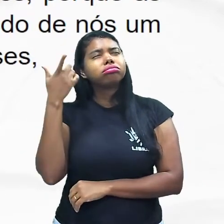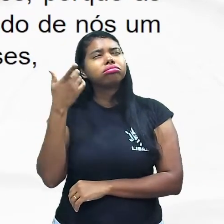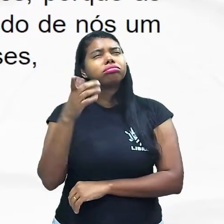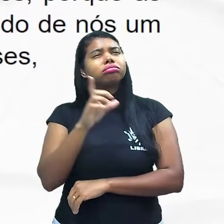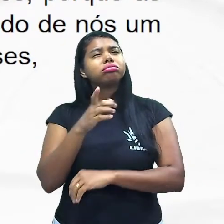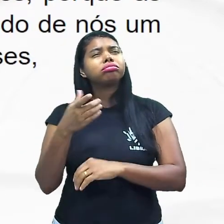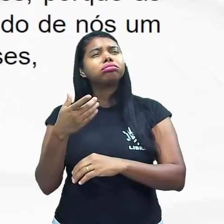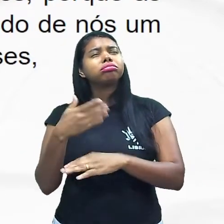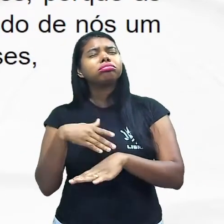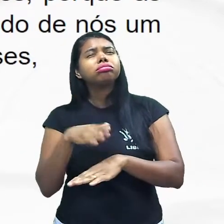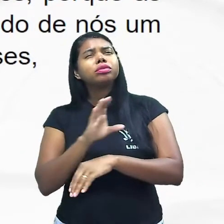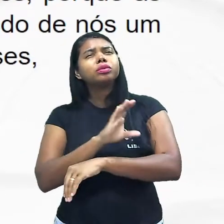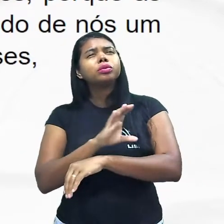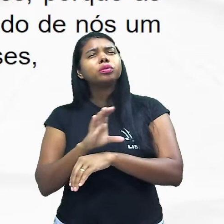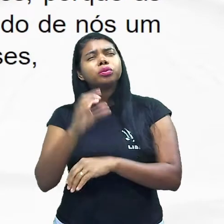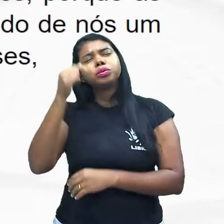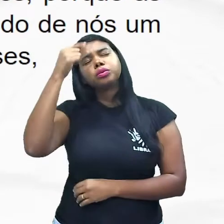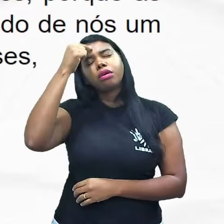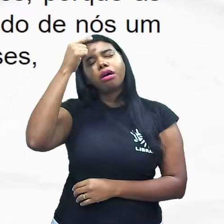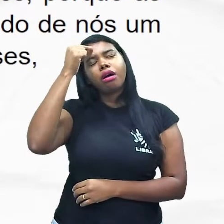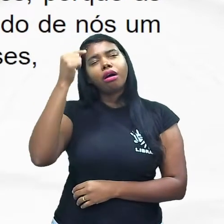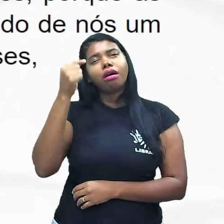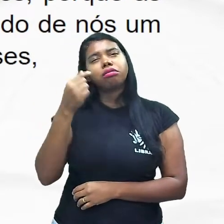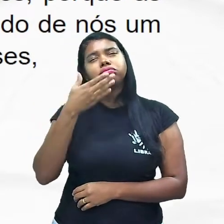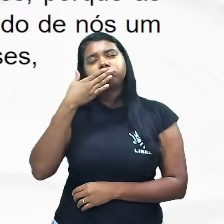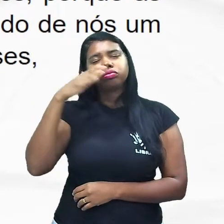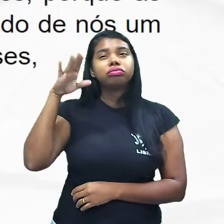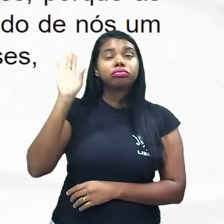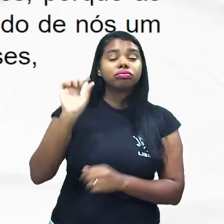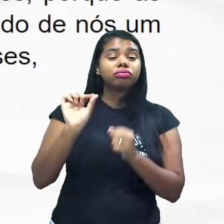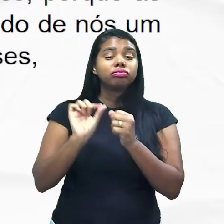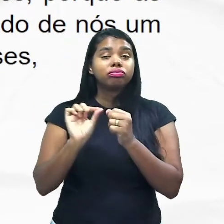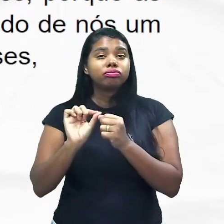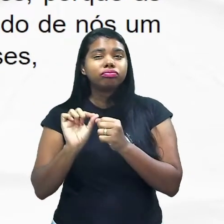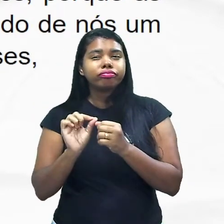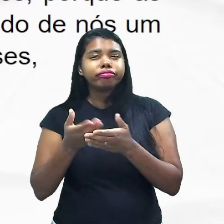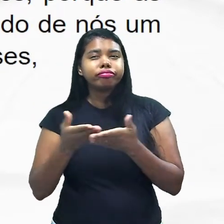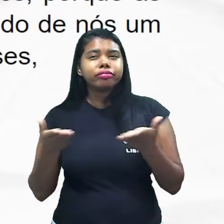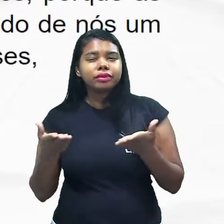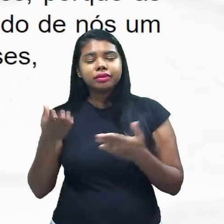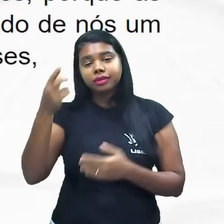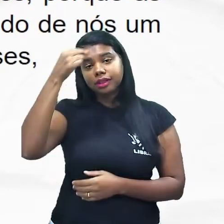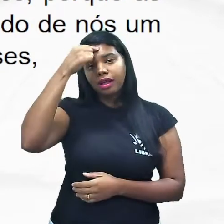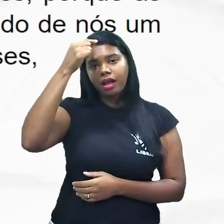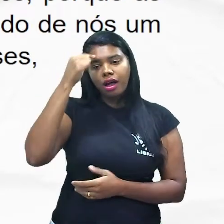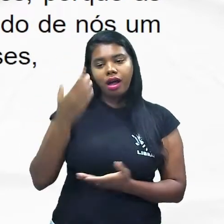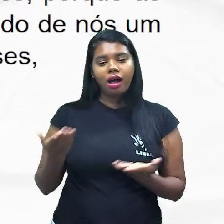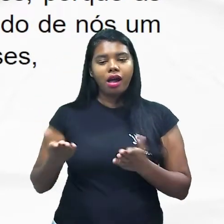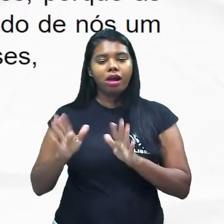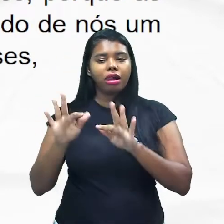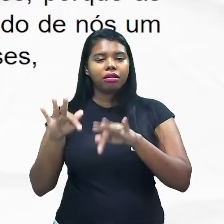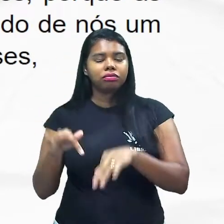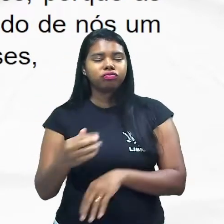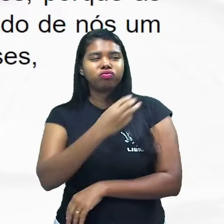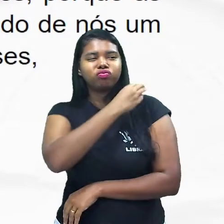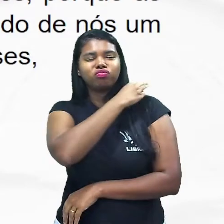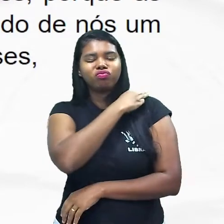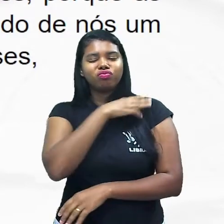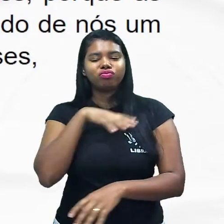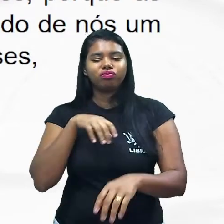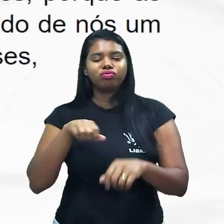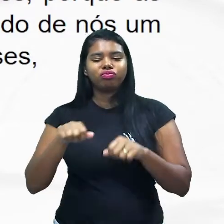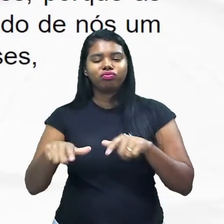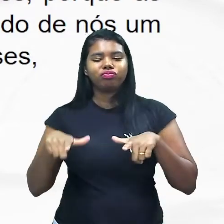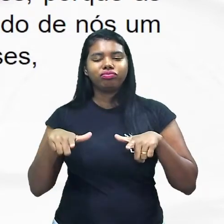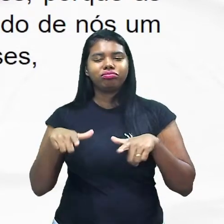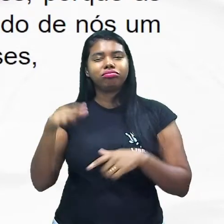que eu pretendo fazer no próximo ano já vai se preparar com o vestibular a conclusão de ensino médio e aí você vai